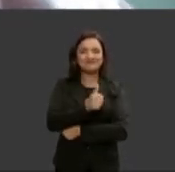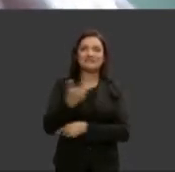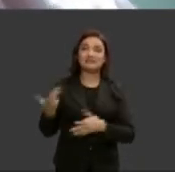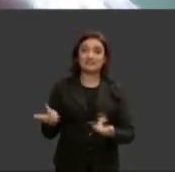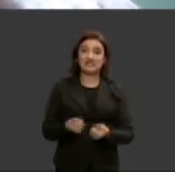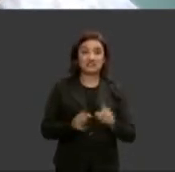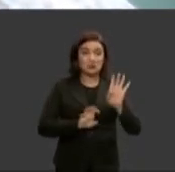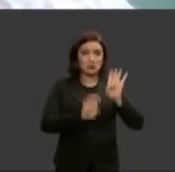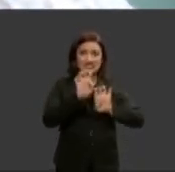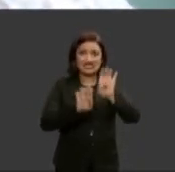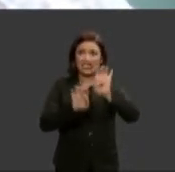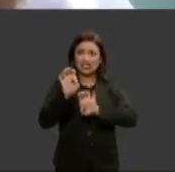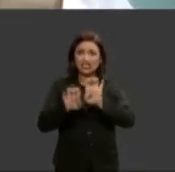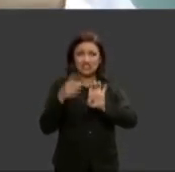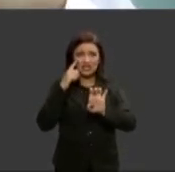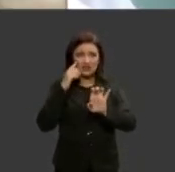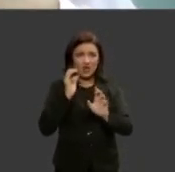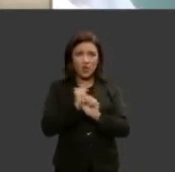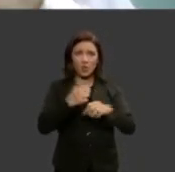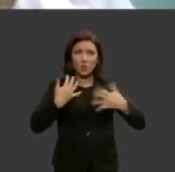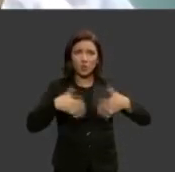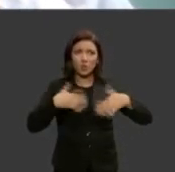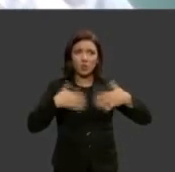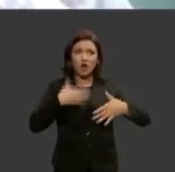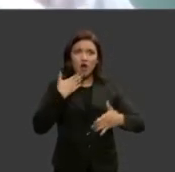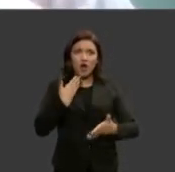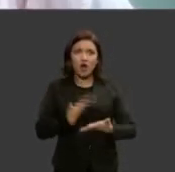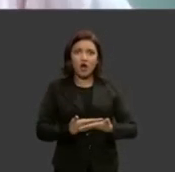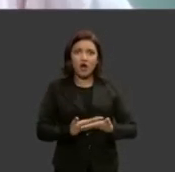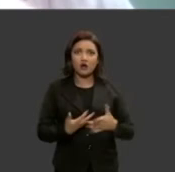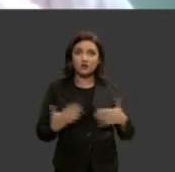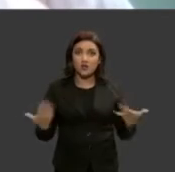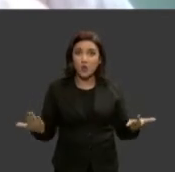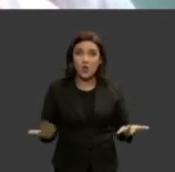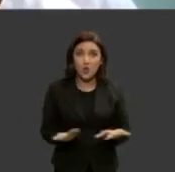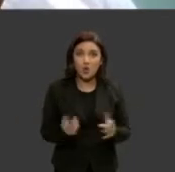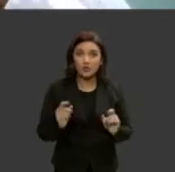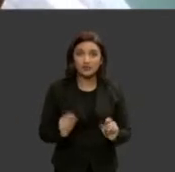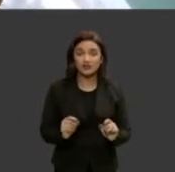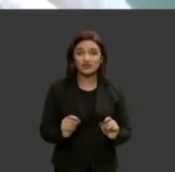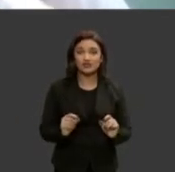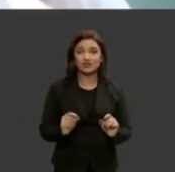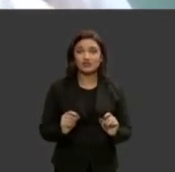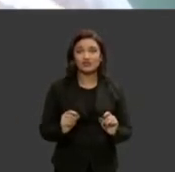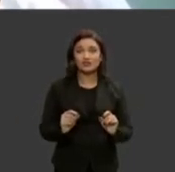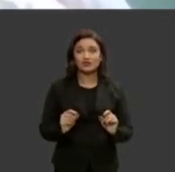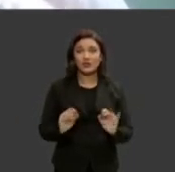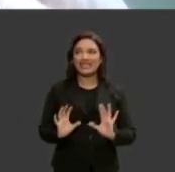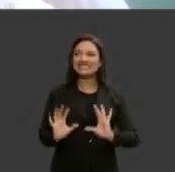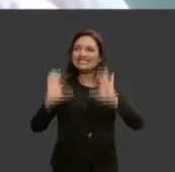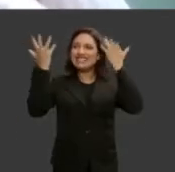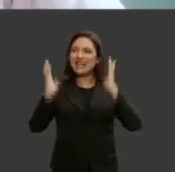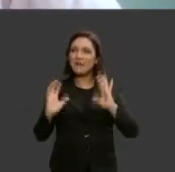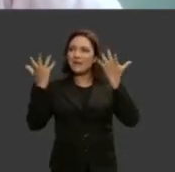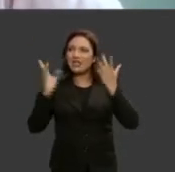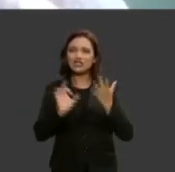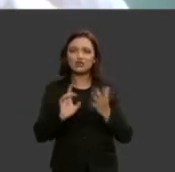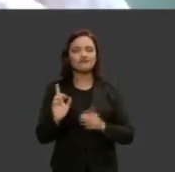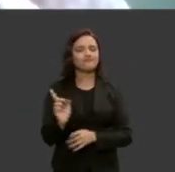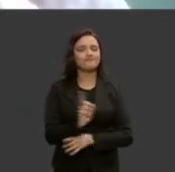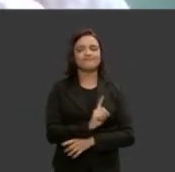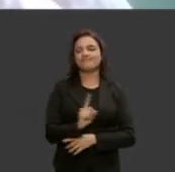chocantes hoje de fato nós não temos muito a celebrar especialmente no ano de 2021